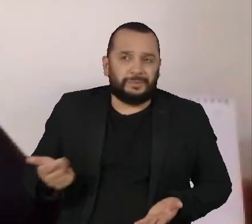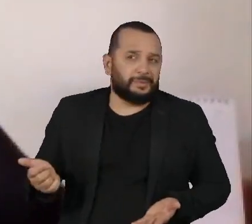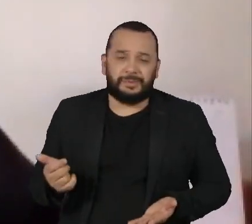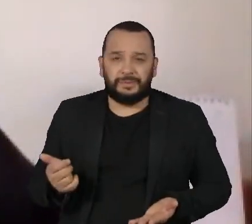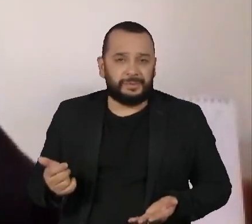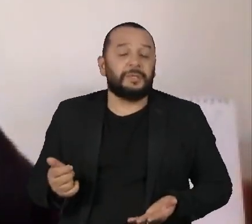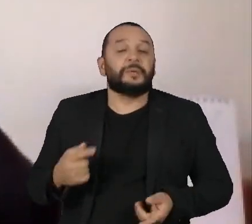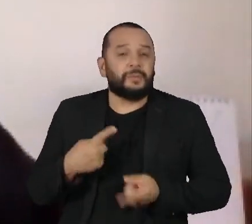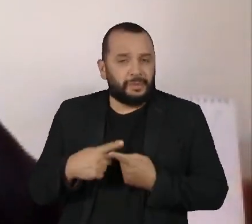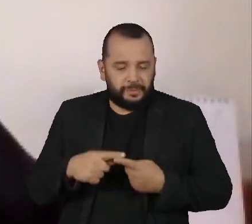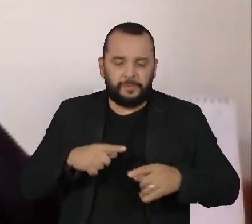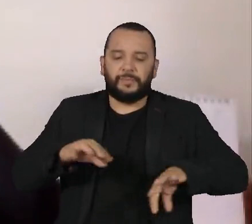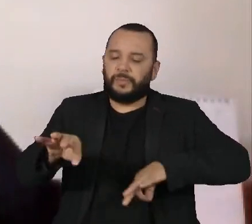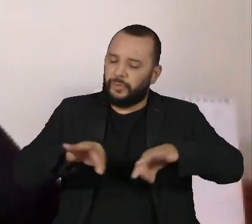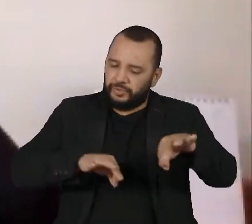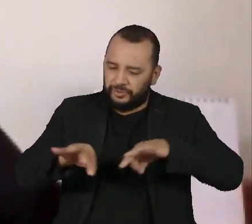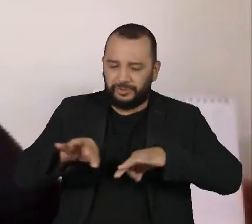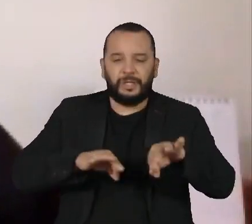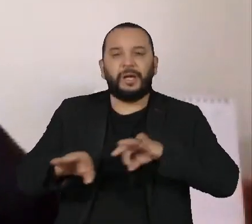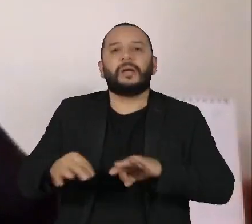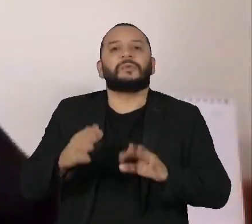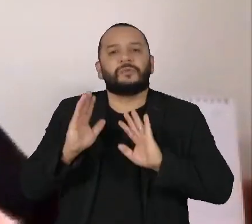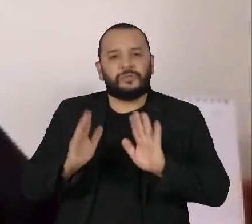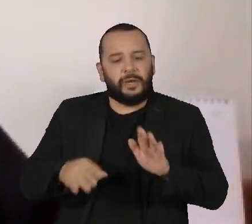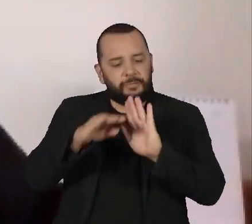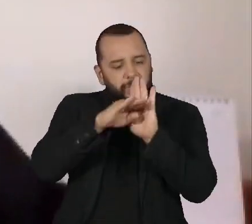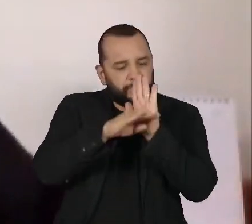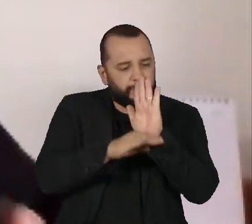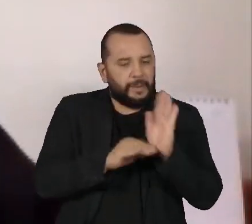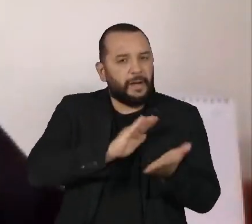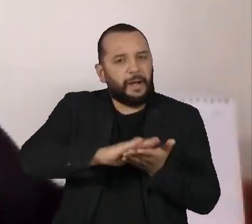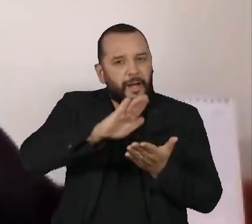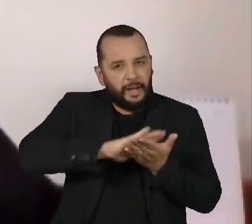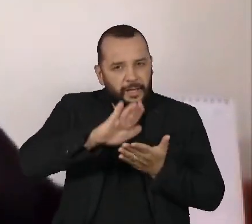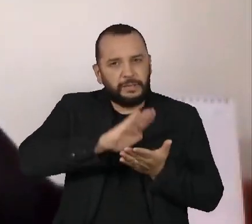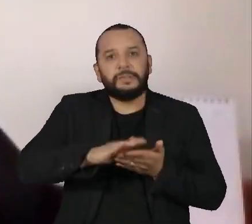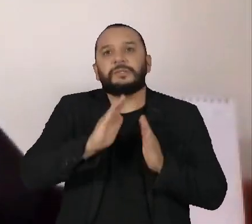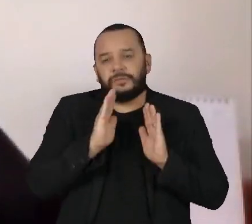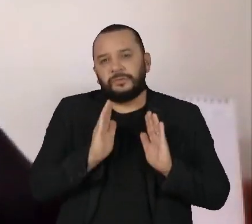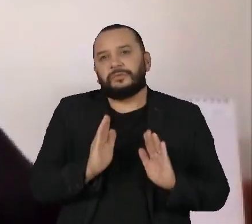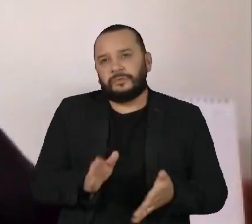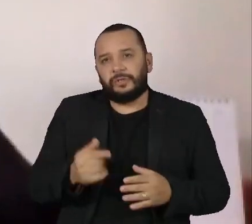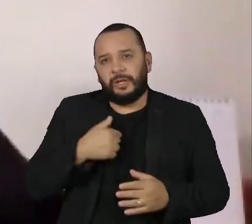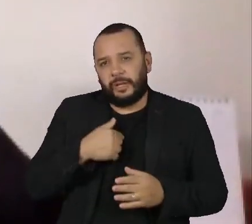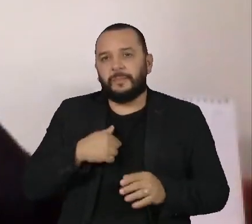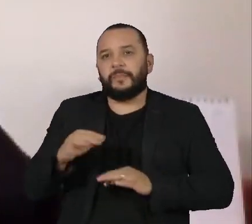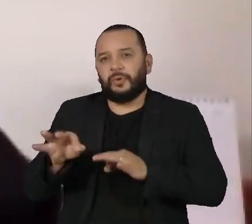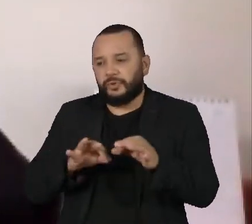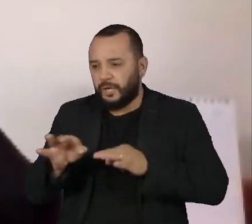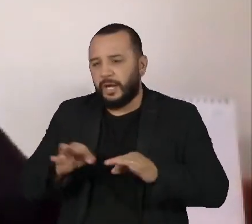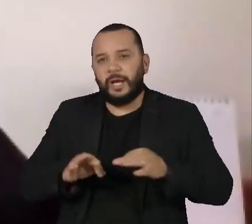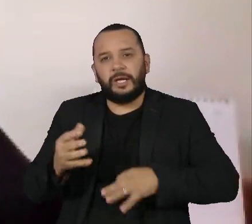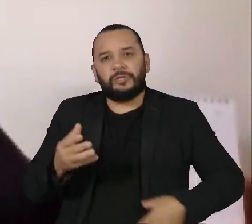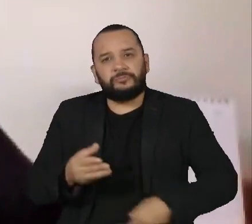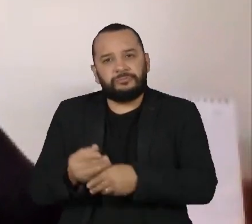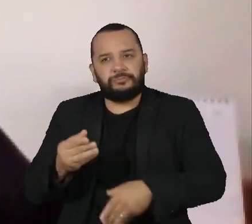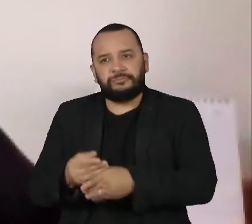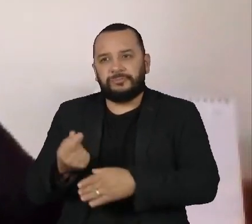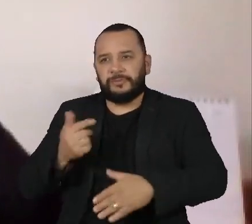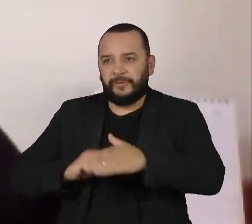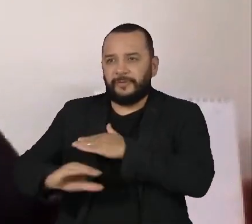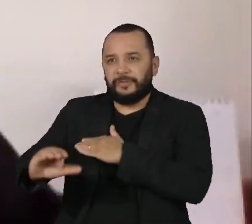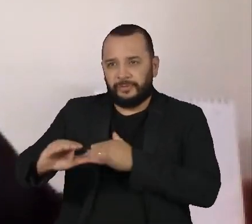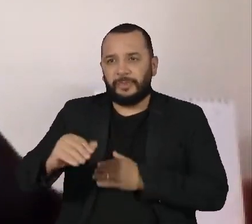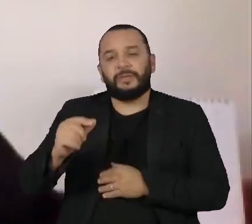se desenha justamente uma estratégia do gasto público para que programas muito importantes não sejam descontinuados ou para que os investimentos